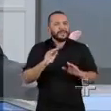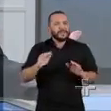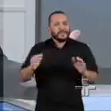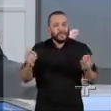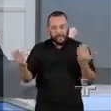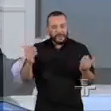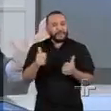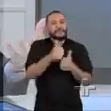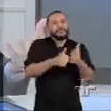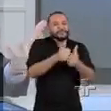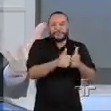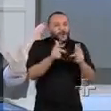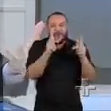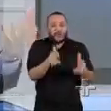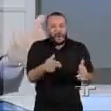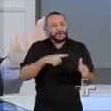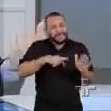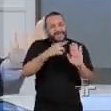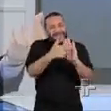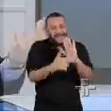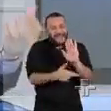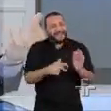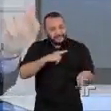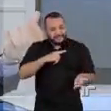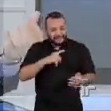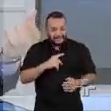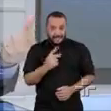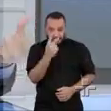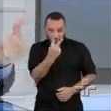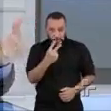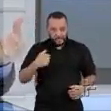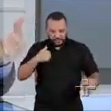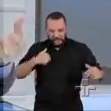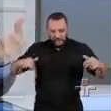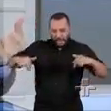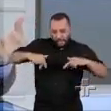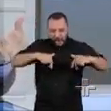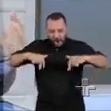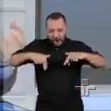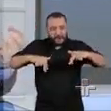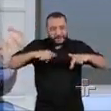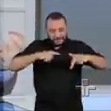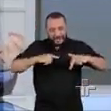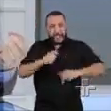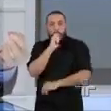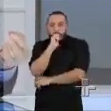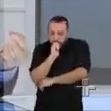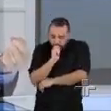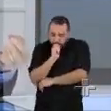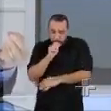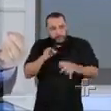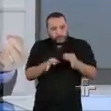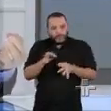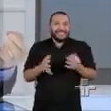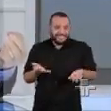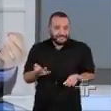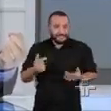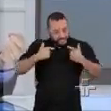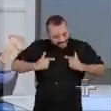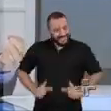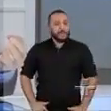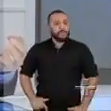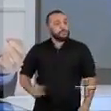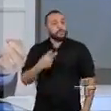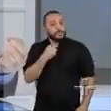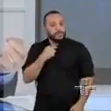coisa, tá certo? Você tem dois atores jogando e um árbitro. Essa é a figura do juiz. Ele não pode